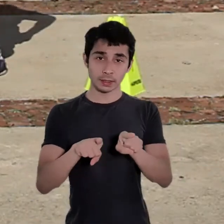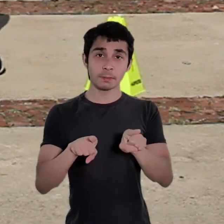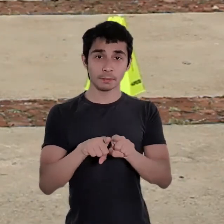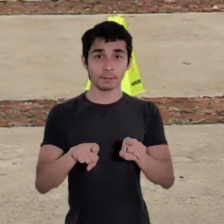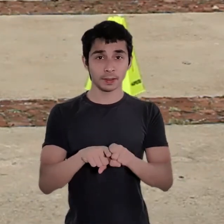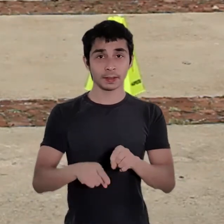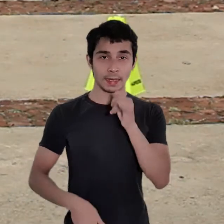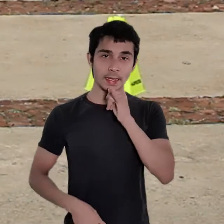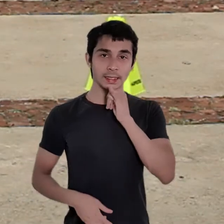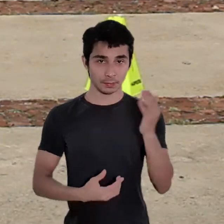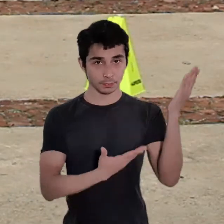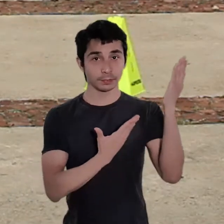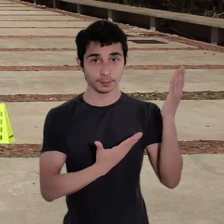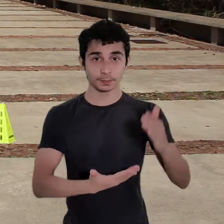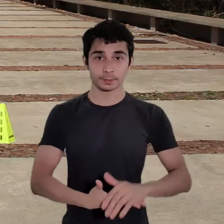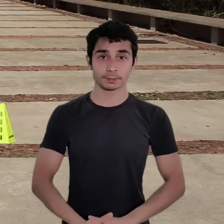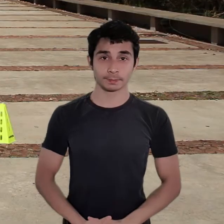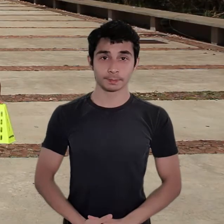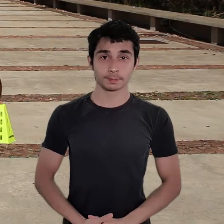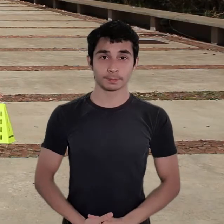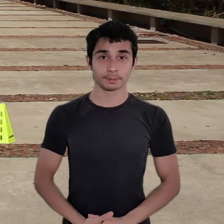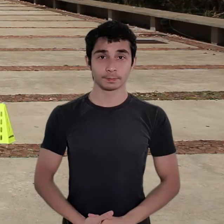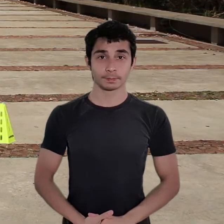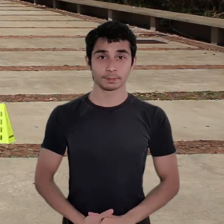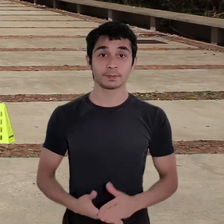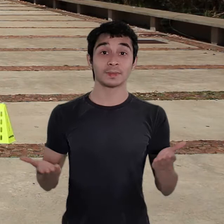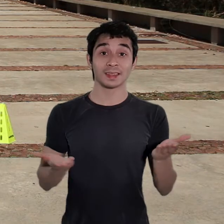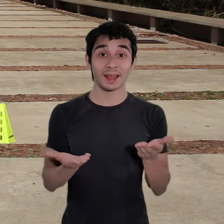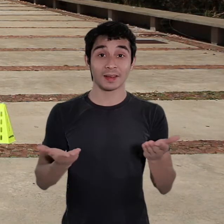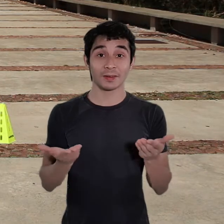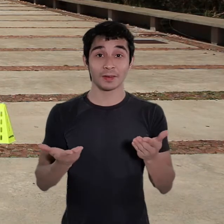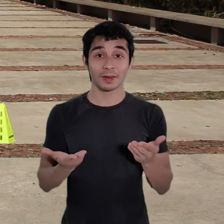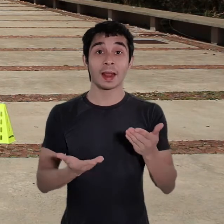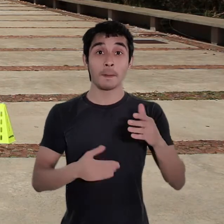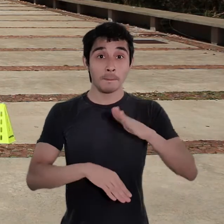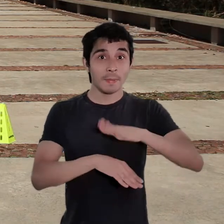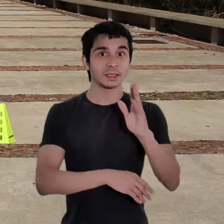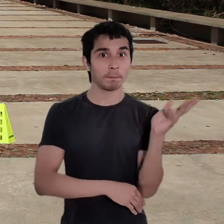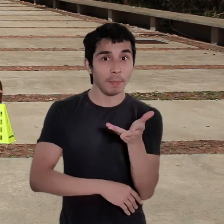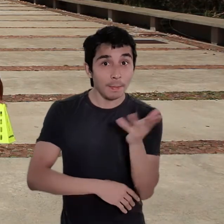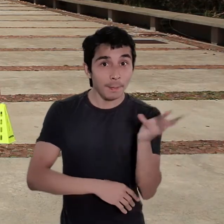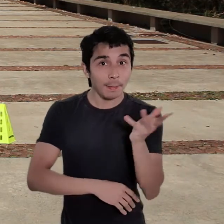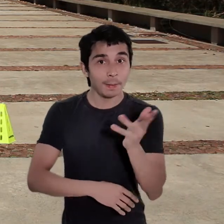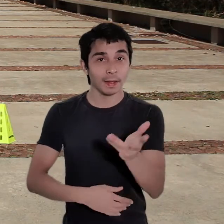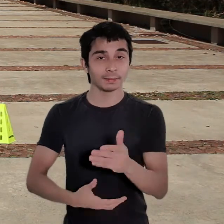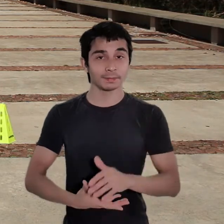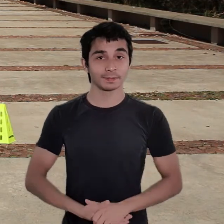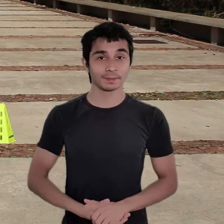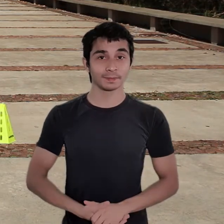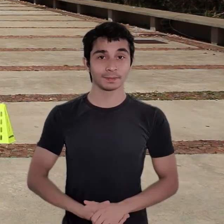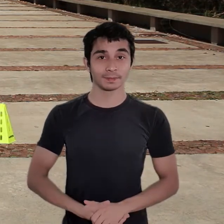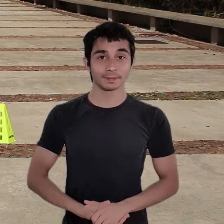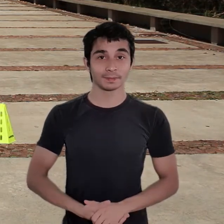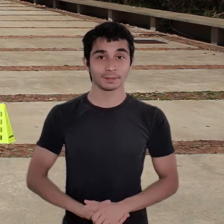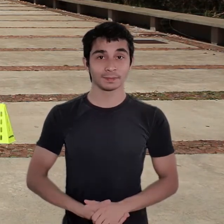nessa intensidade, também estamos dando esse exemplo. E 3, agora a gente vai fazer os 4 numa intensidade um pouco mais